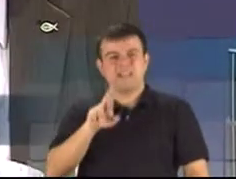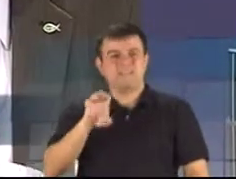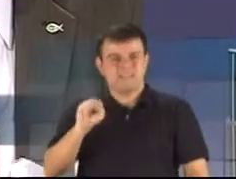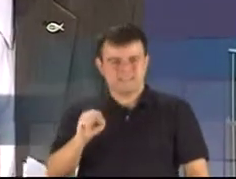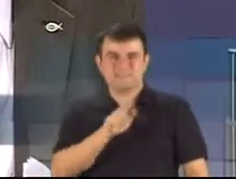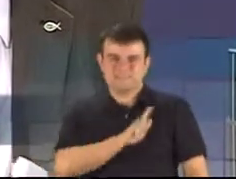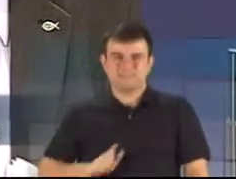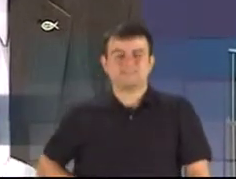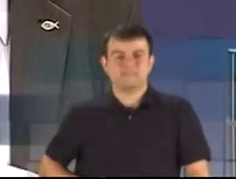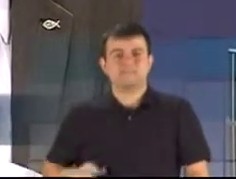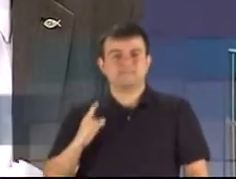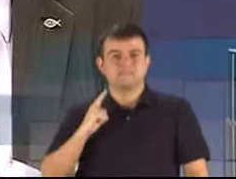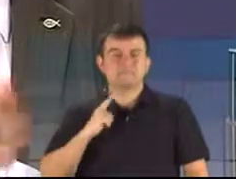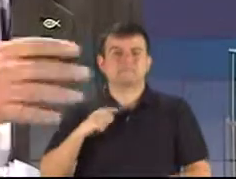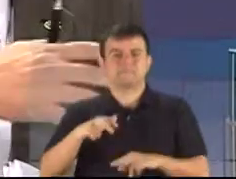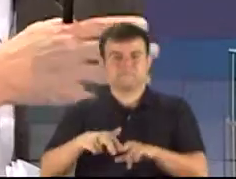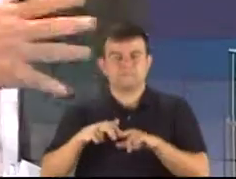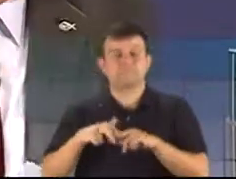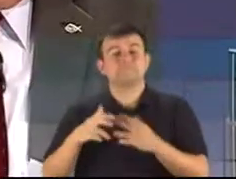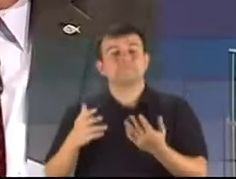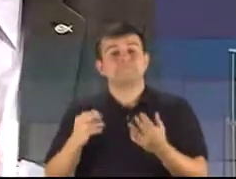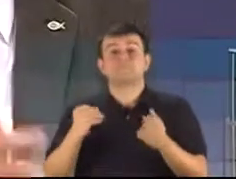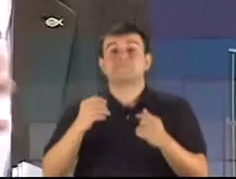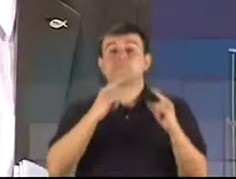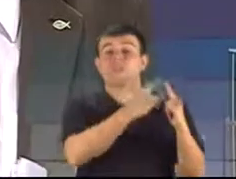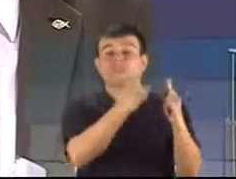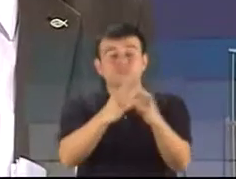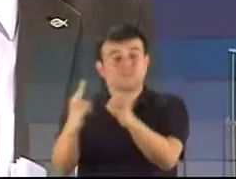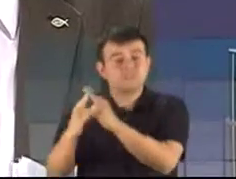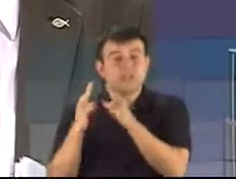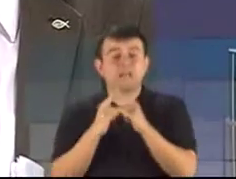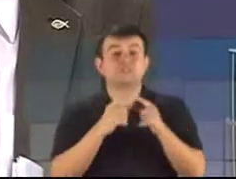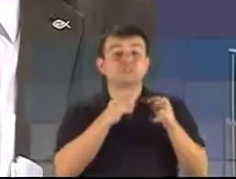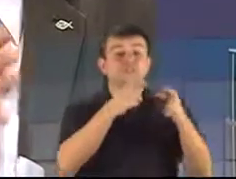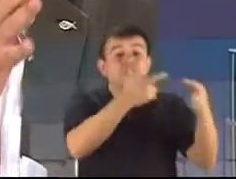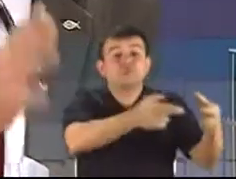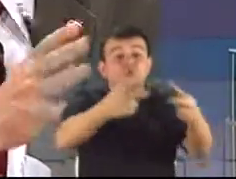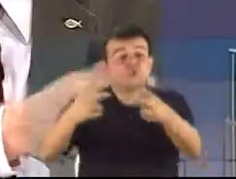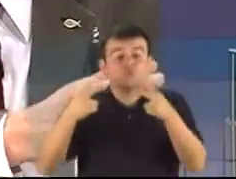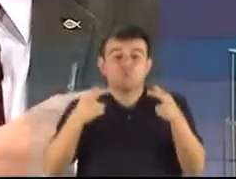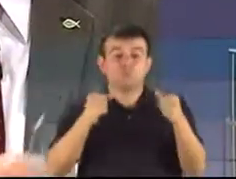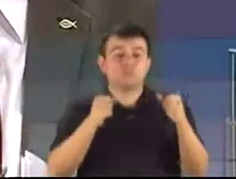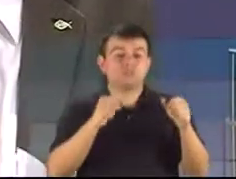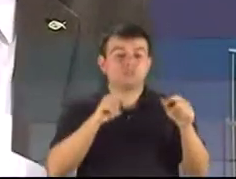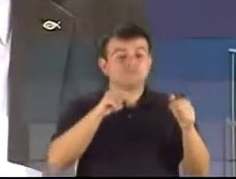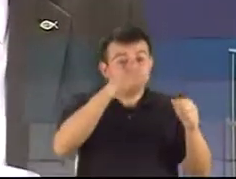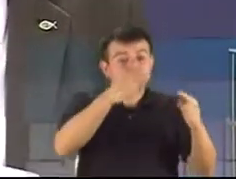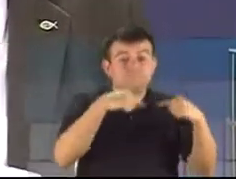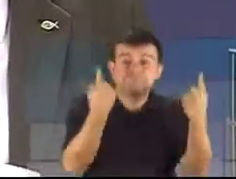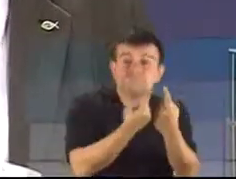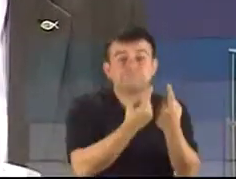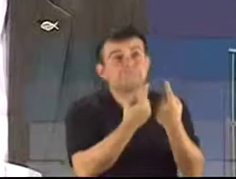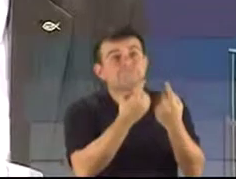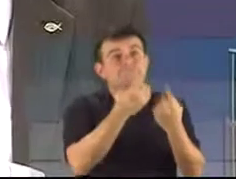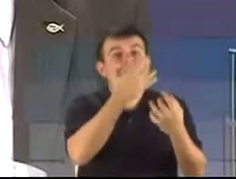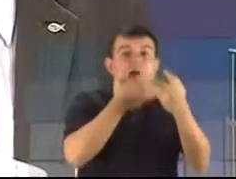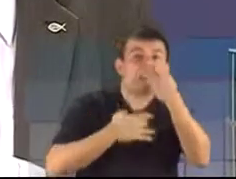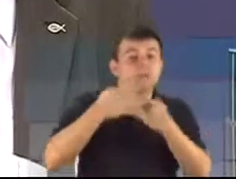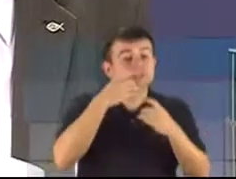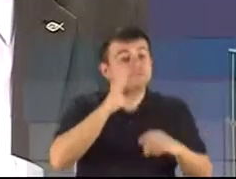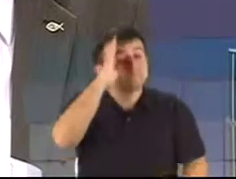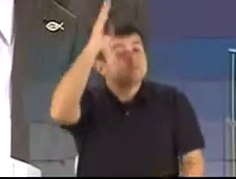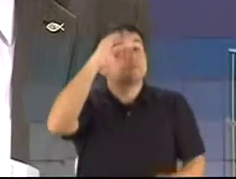entidades e as regiões determinavam quais eram as suas prioridades e o governo